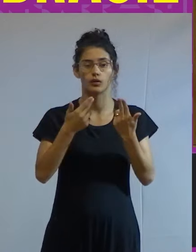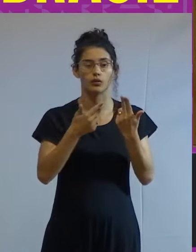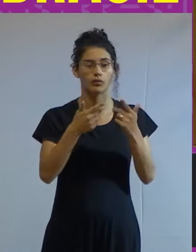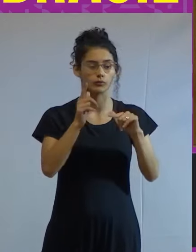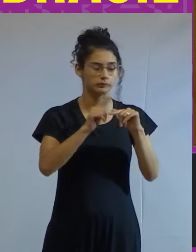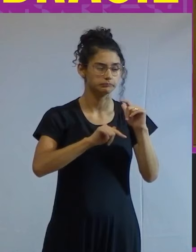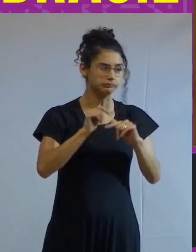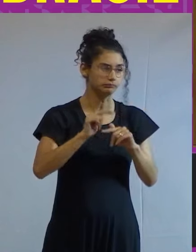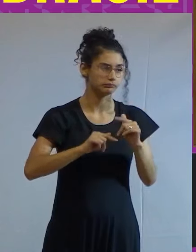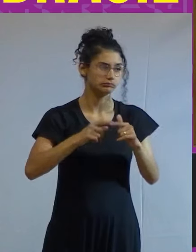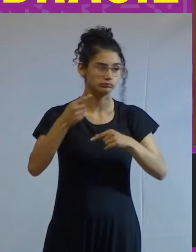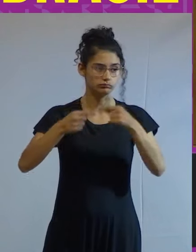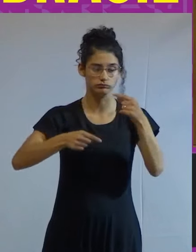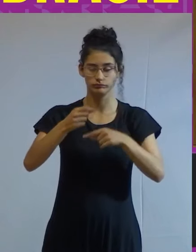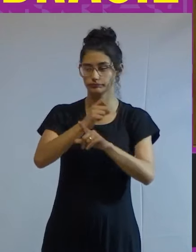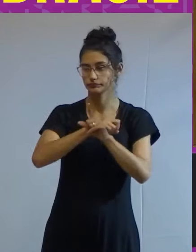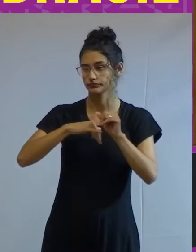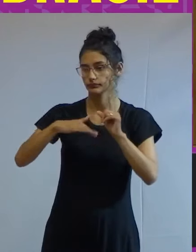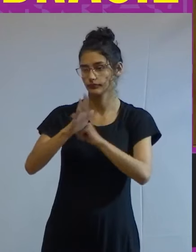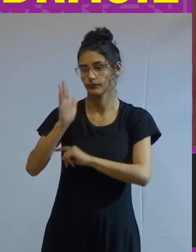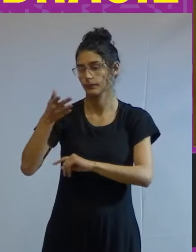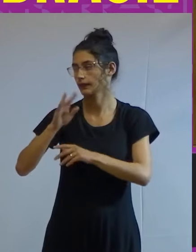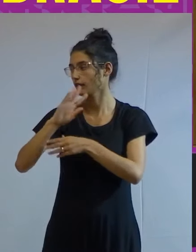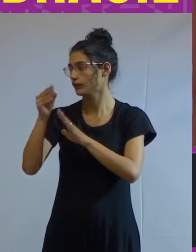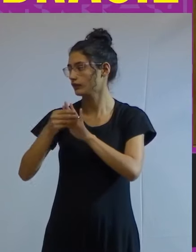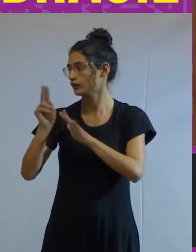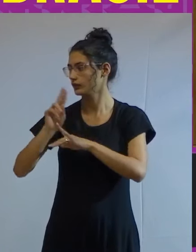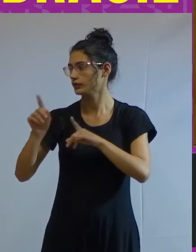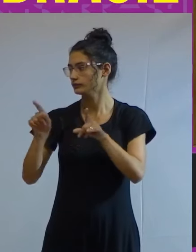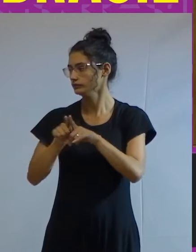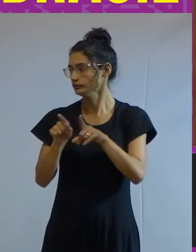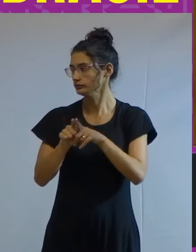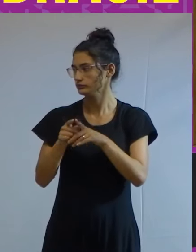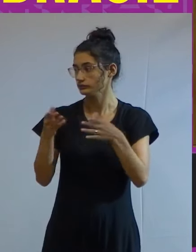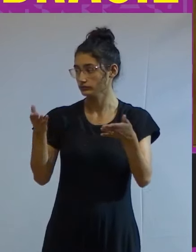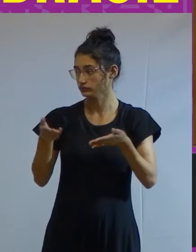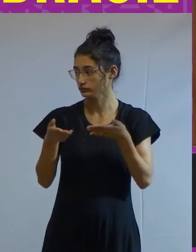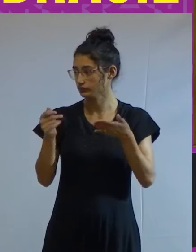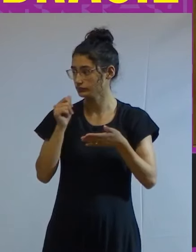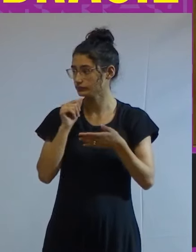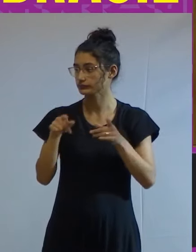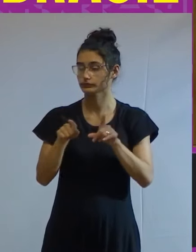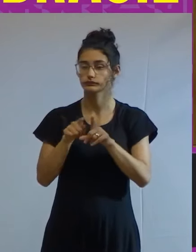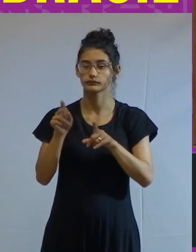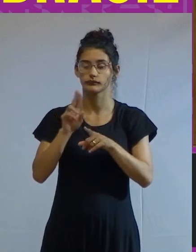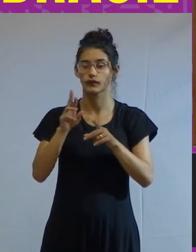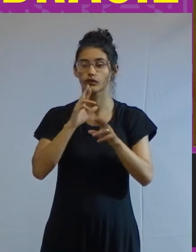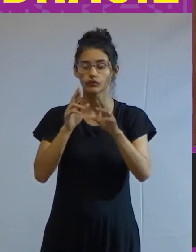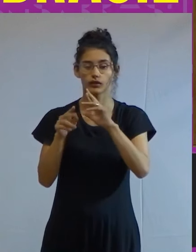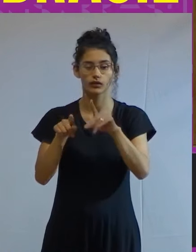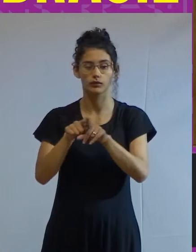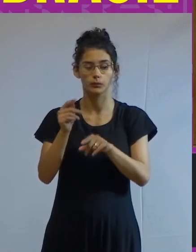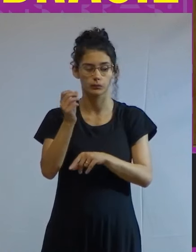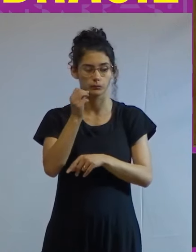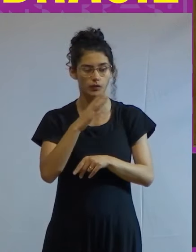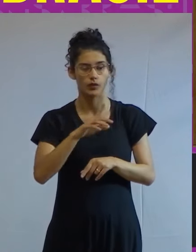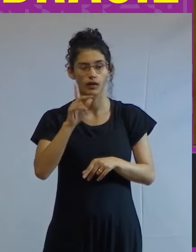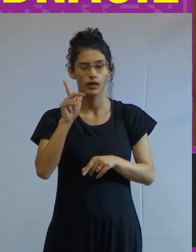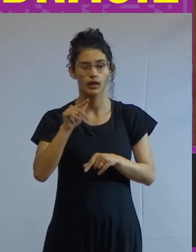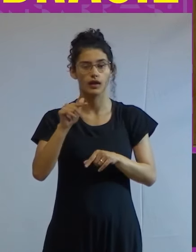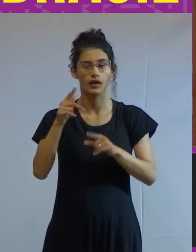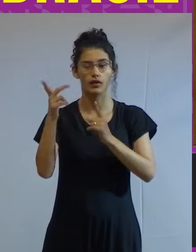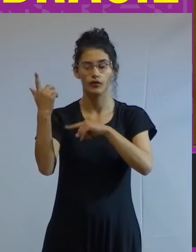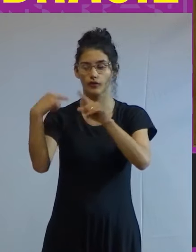ferramentas das políticas sociais que já foram utilizadas recentemente e cujos resultados positivos se